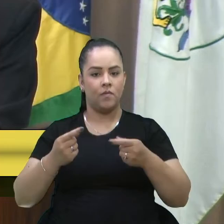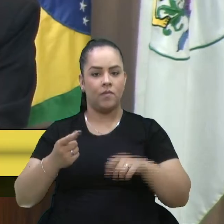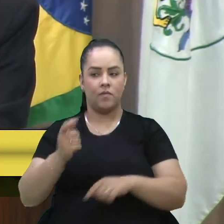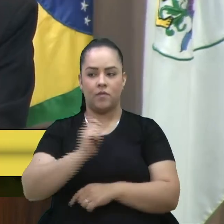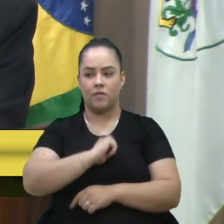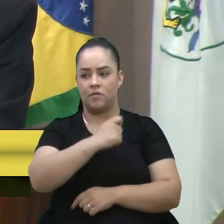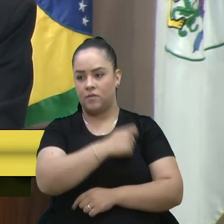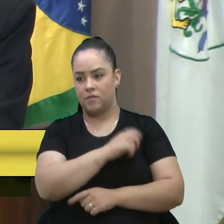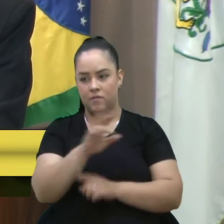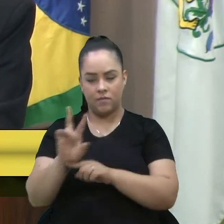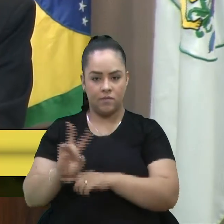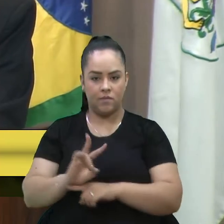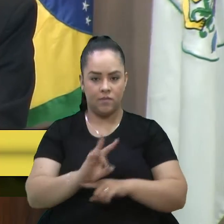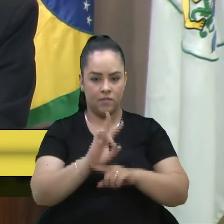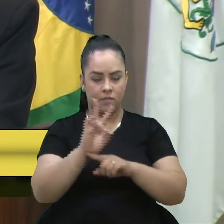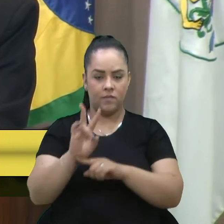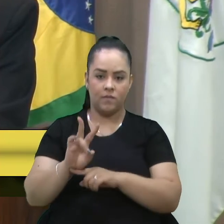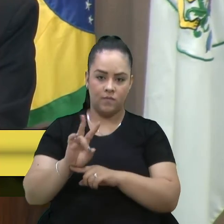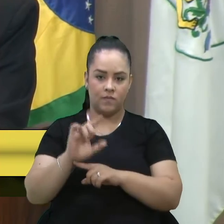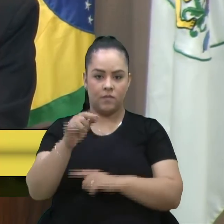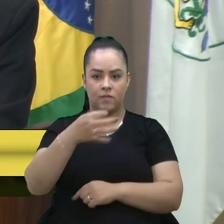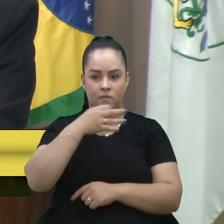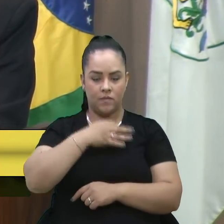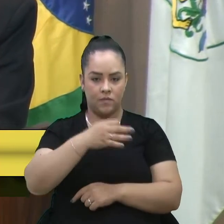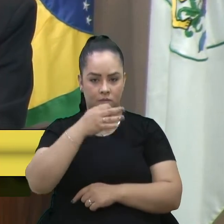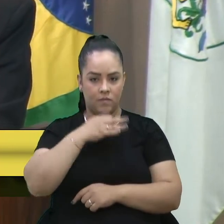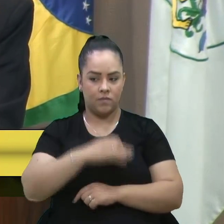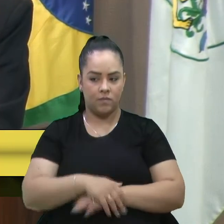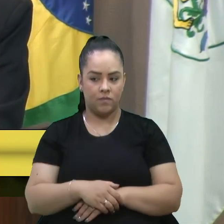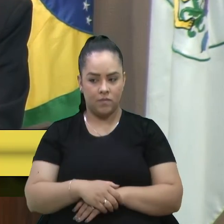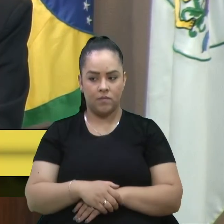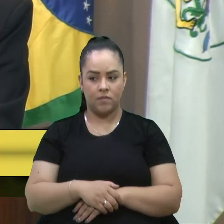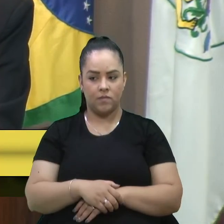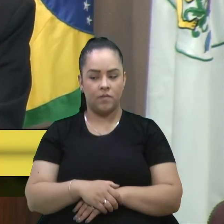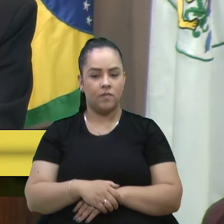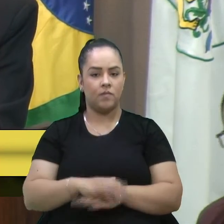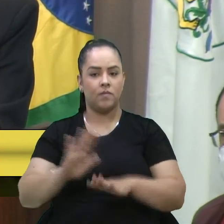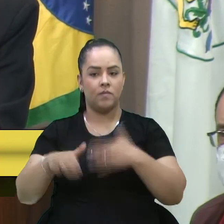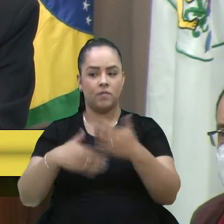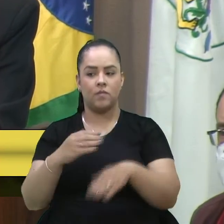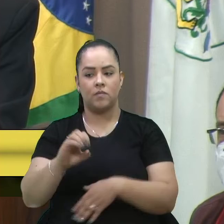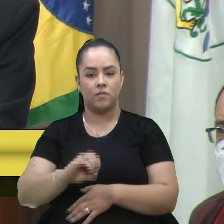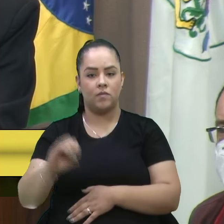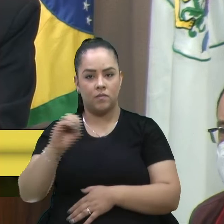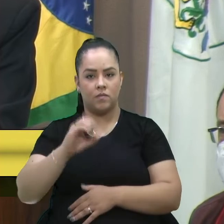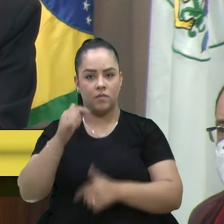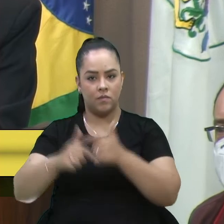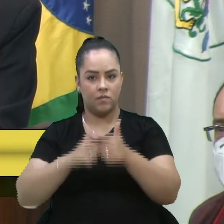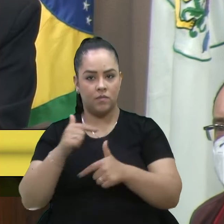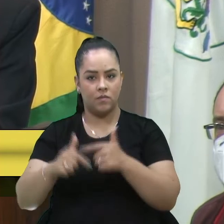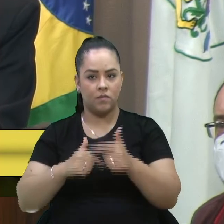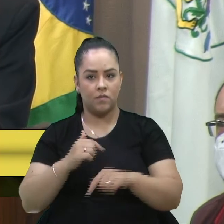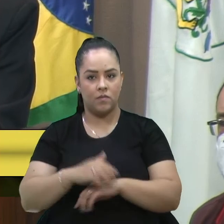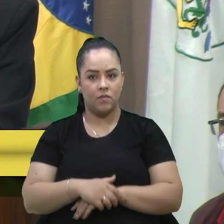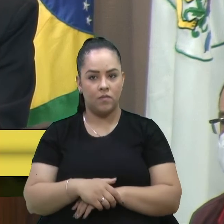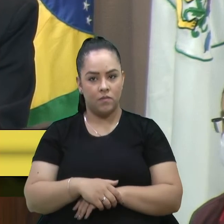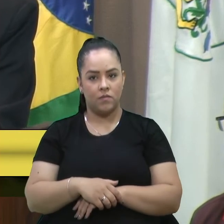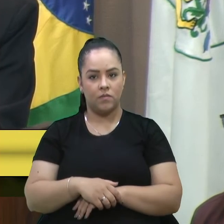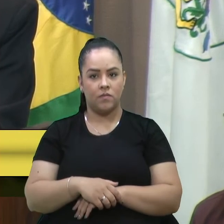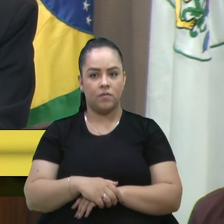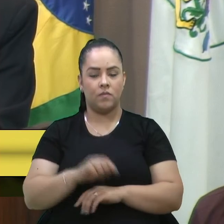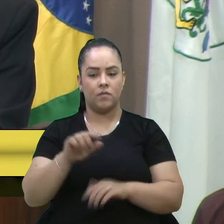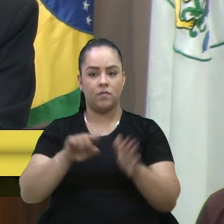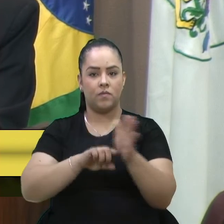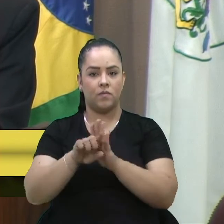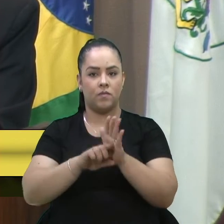rodoviárias do Polo de Caxias do Sul, que desenvolveu um excelente trabalho no levantamento de informações